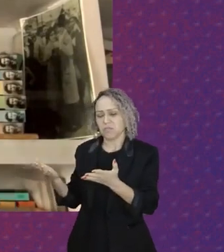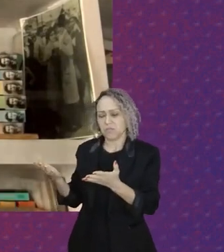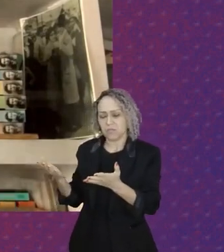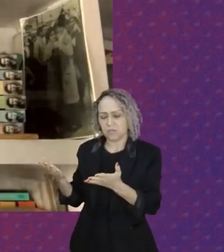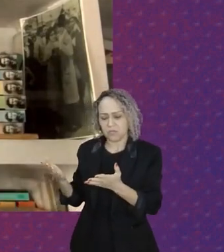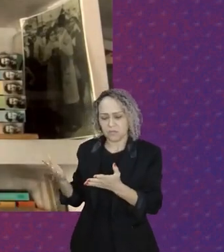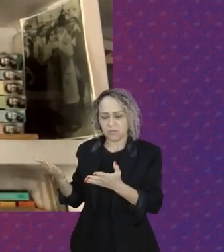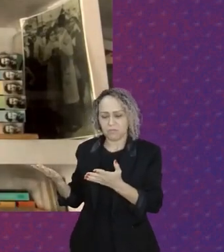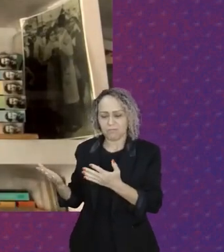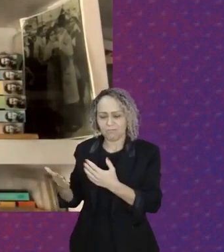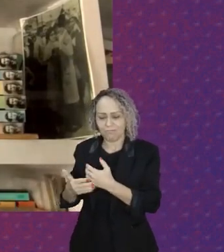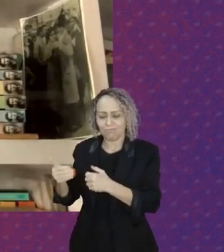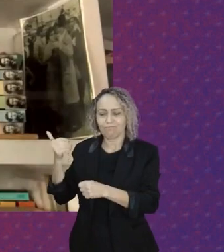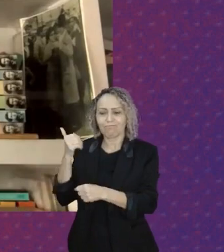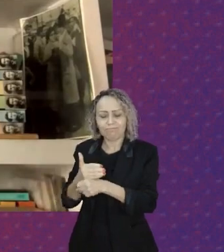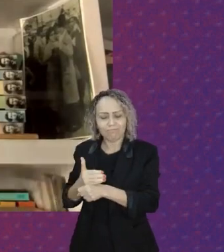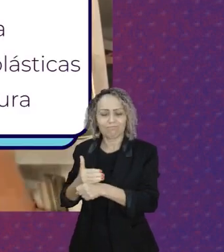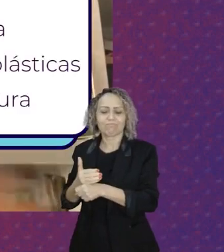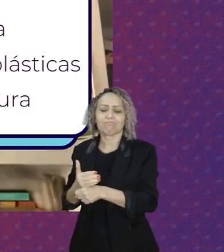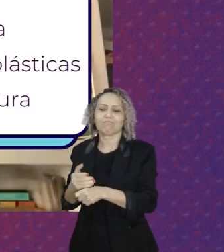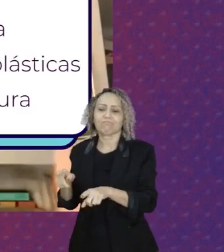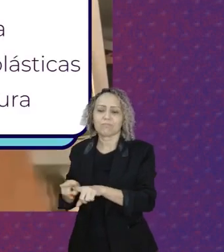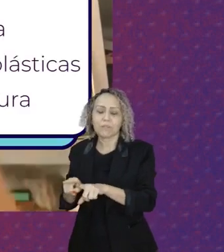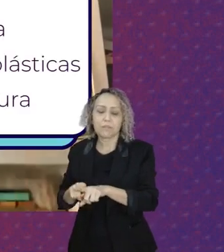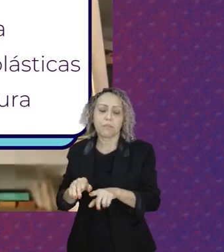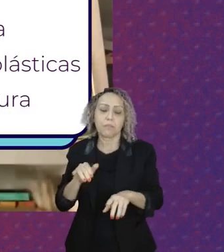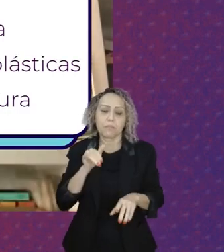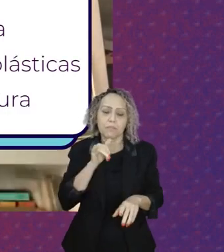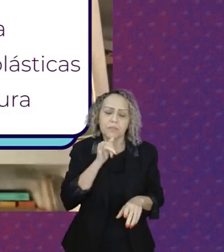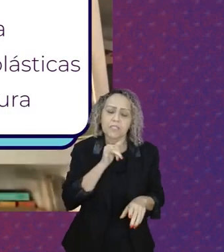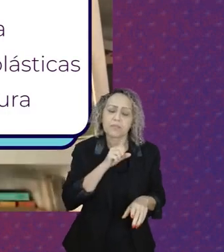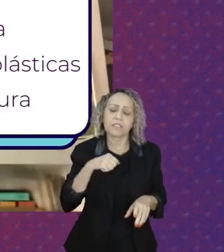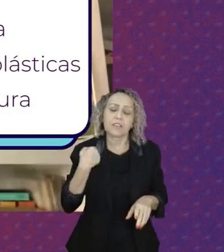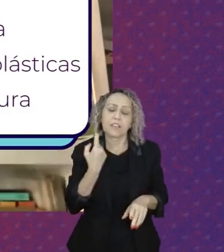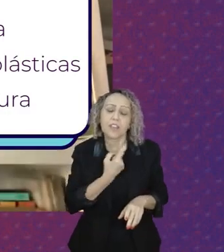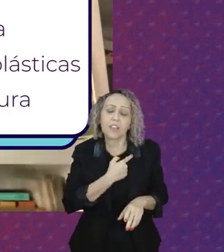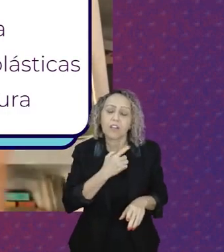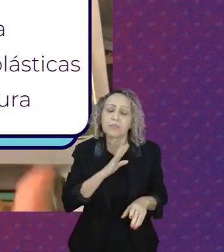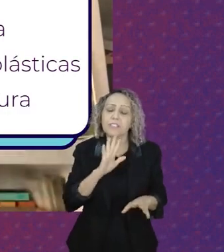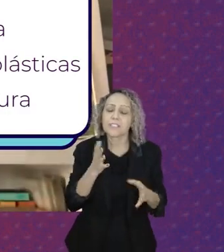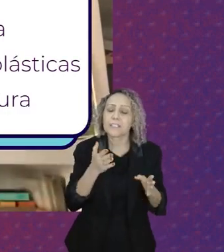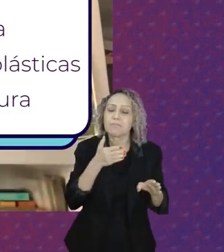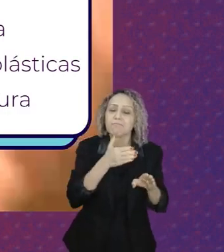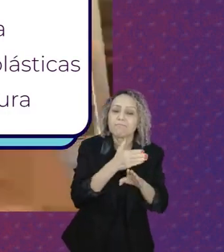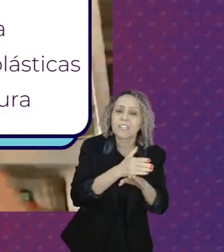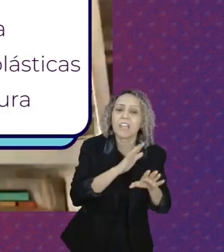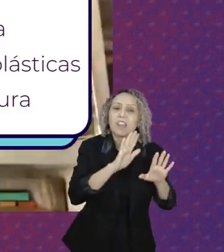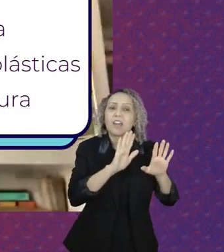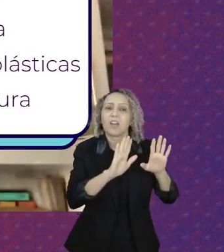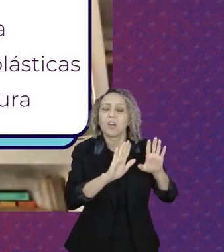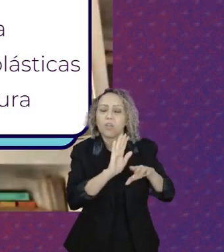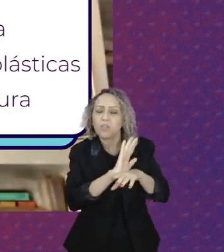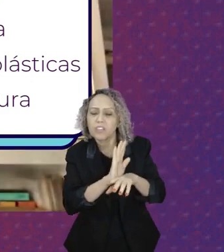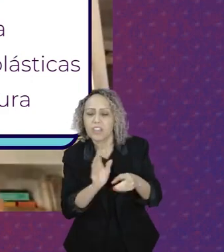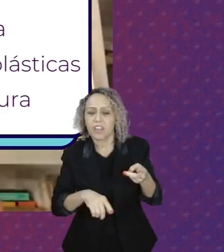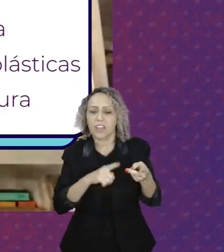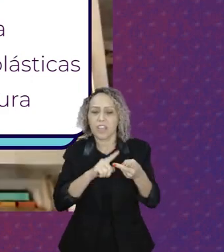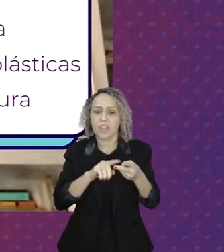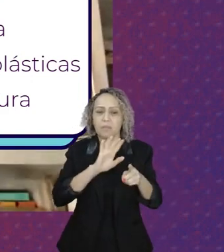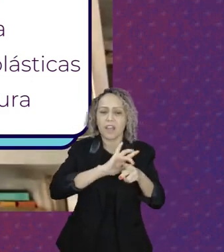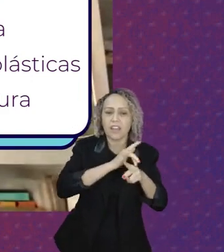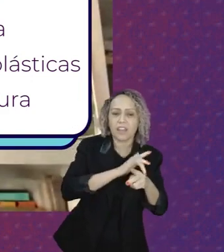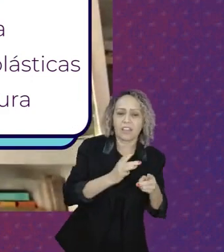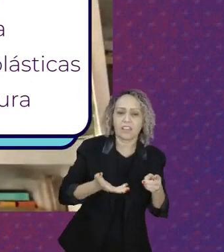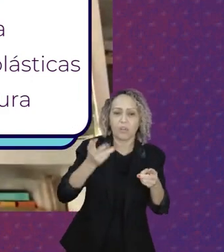nós temos o contato com o cinema, com o teatro, com a dança, com a pintura, com as artes plásticas, com a